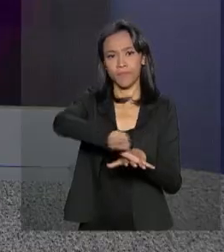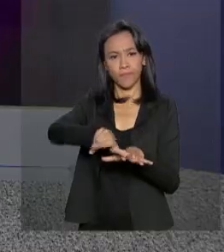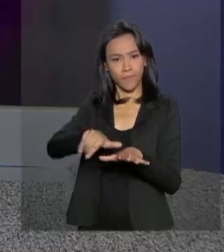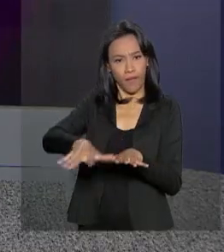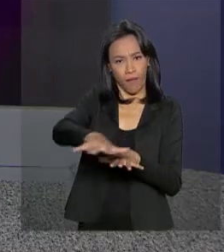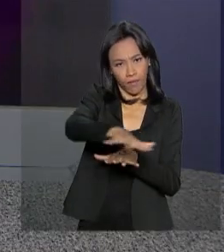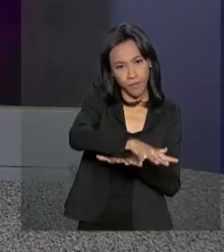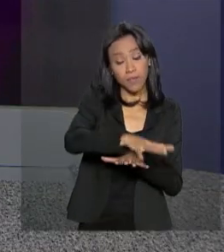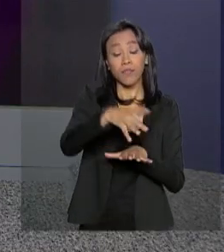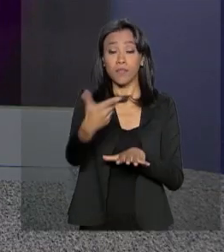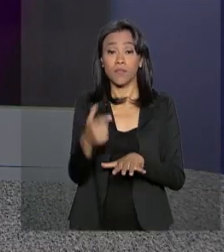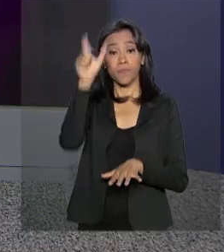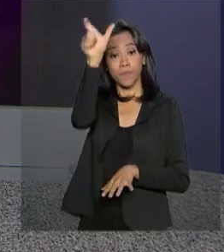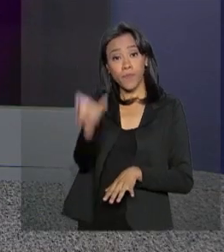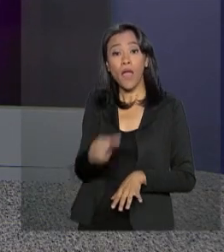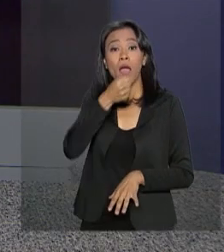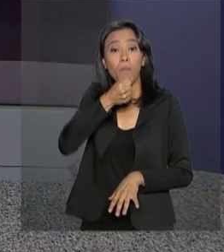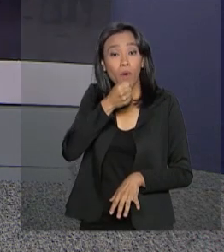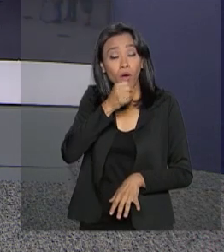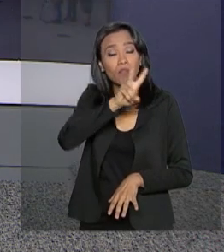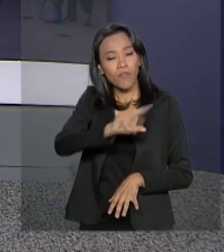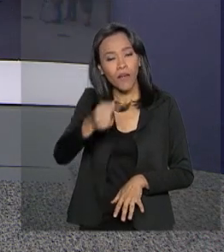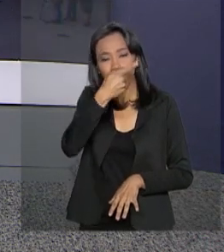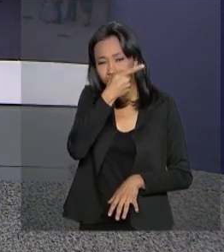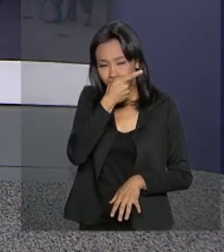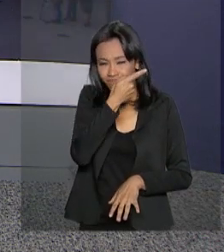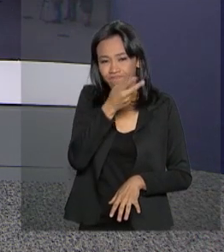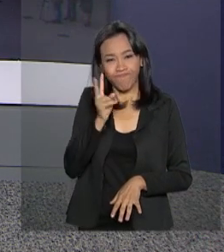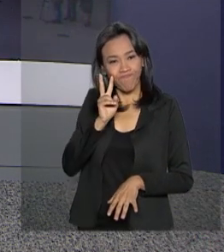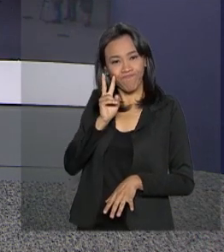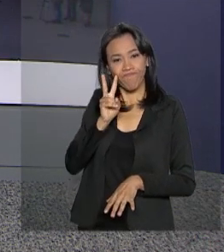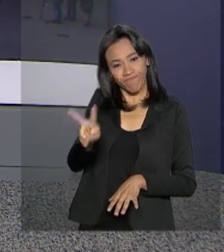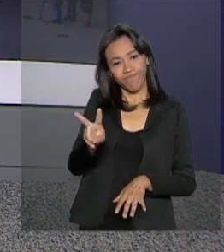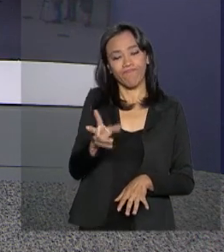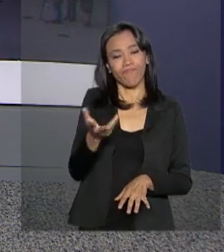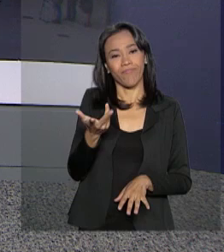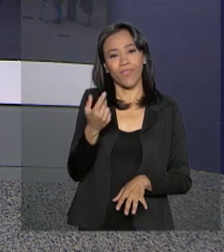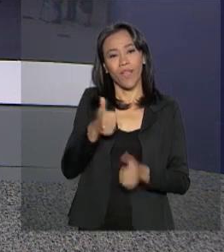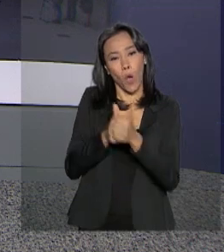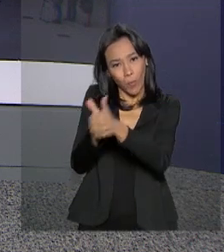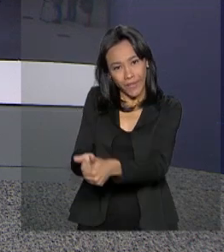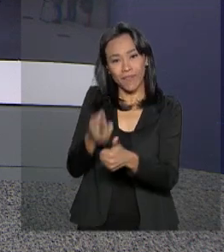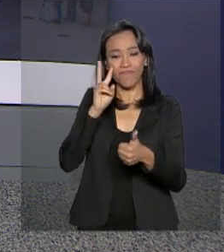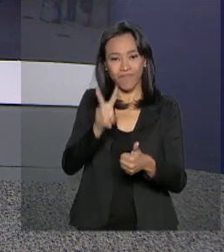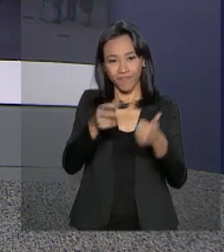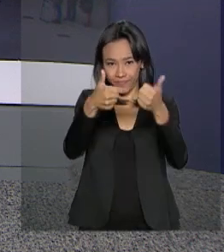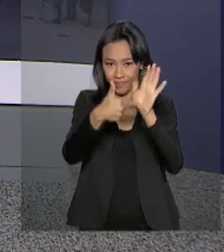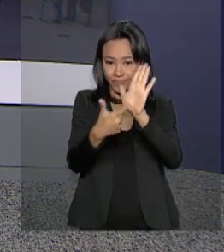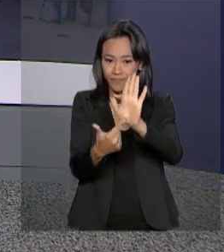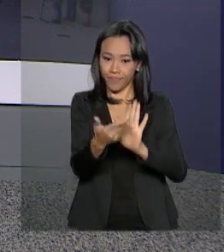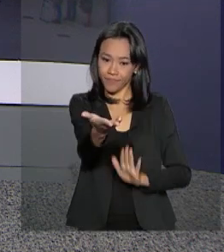A repórter Luciana Collares de Holanda vai acompanhar essa visita, essa visita do presidente da Argentina. Oi, Luciana.